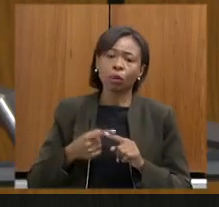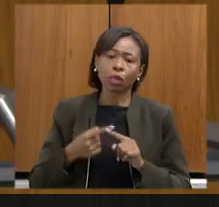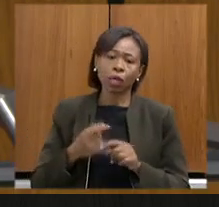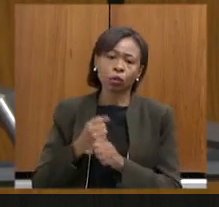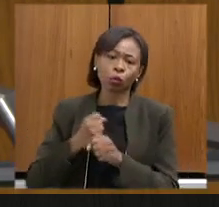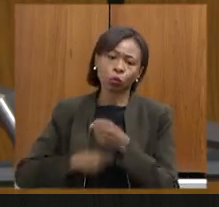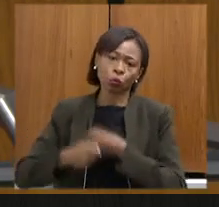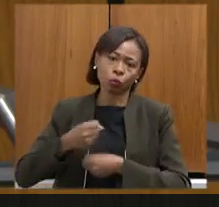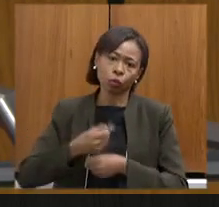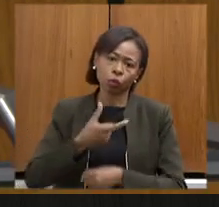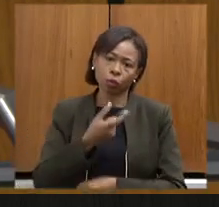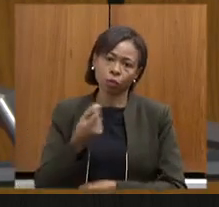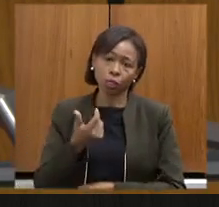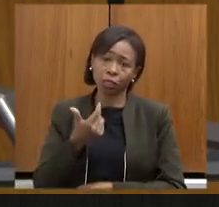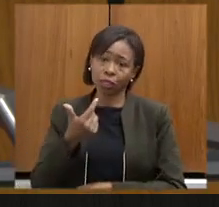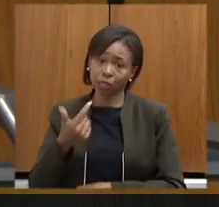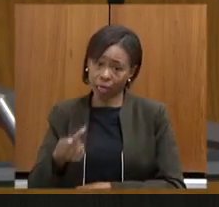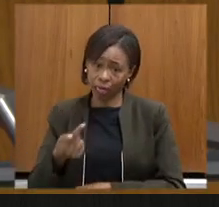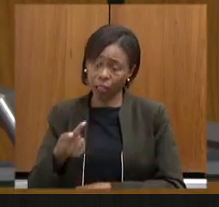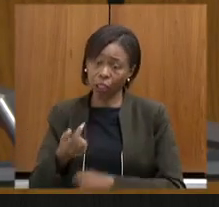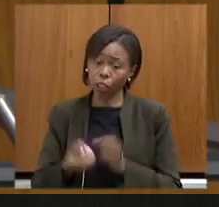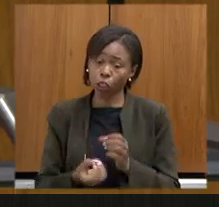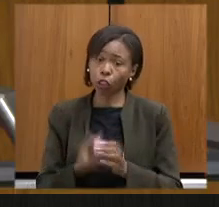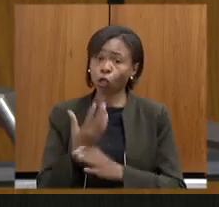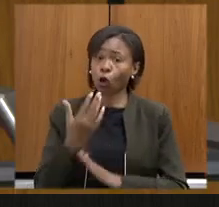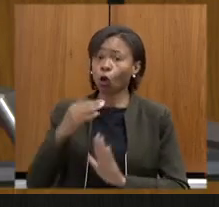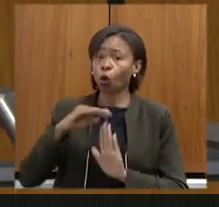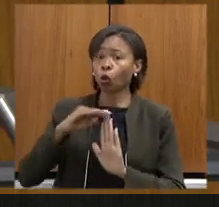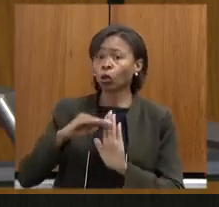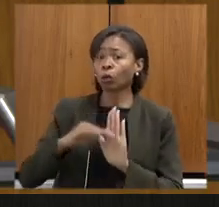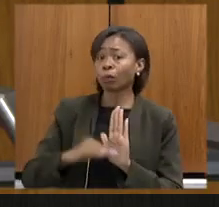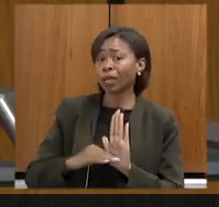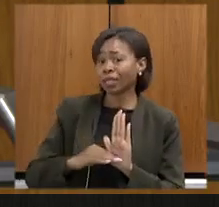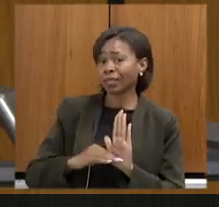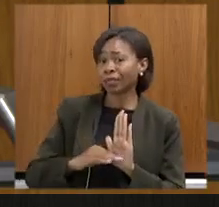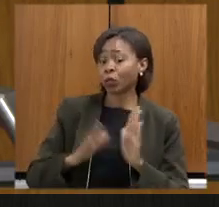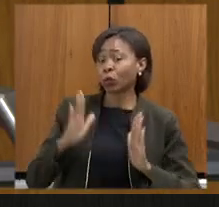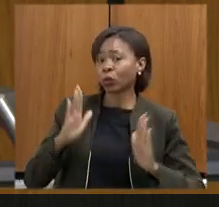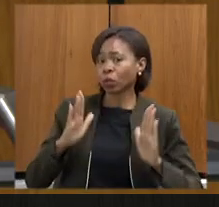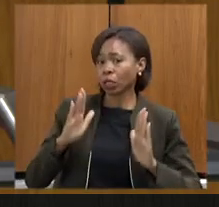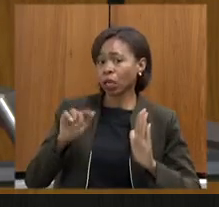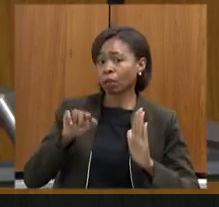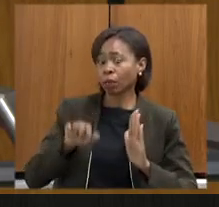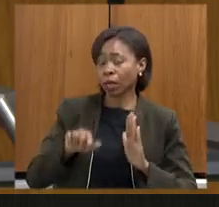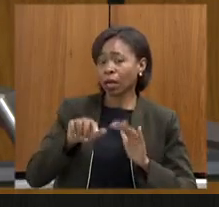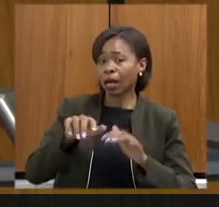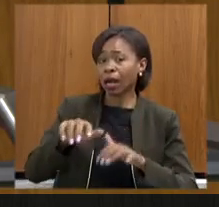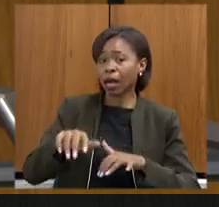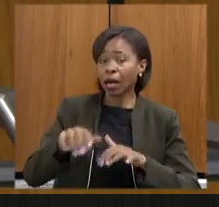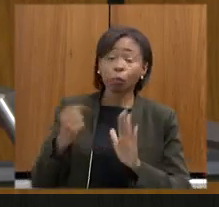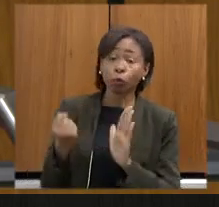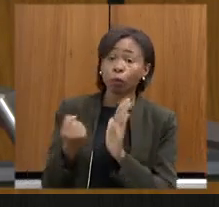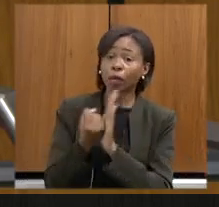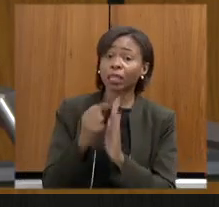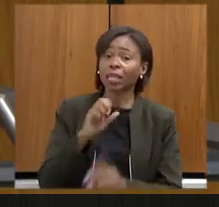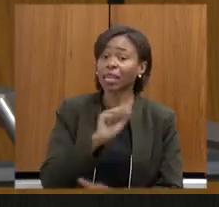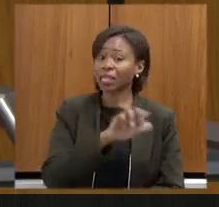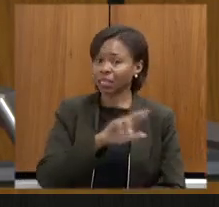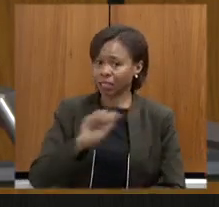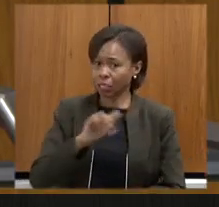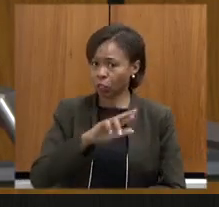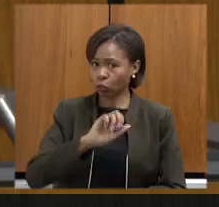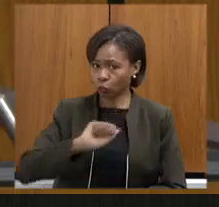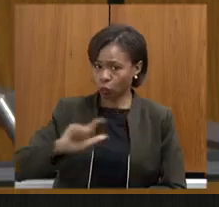um cronograma para o tombamento da Serra do Curral que em 2021 teve um aditamento desse cronograma e o